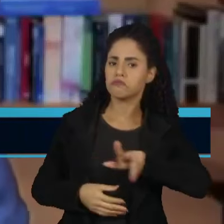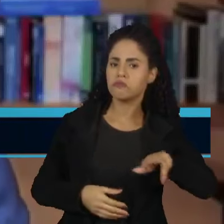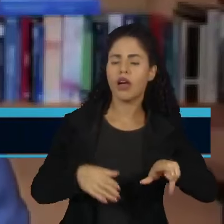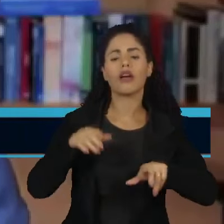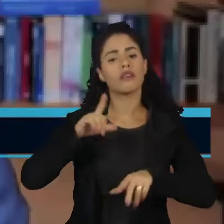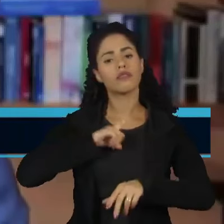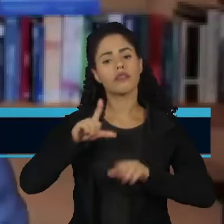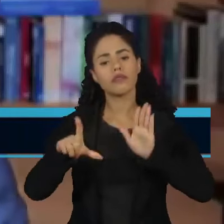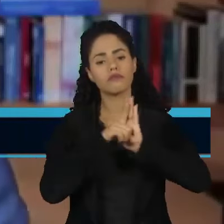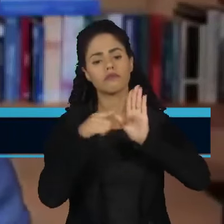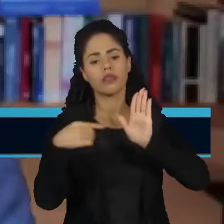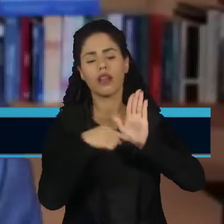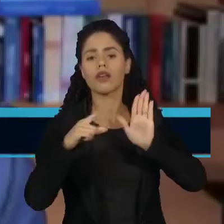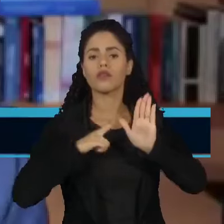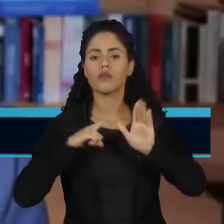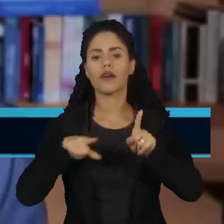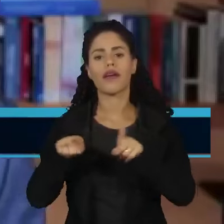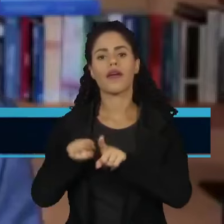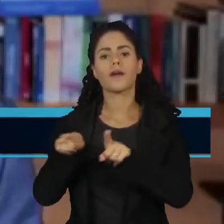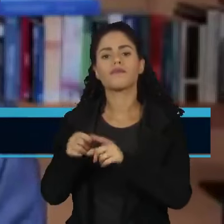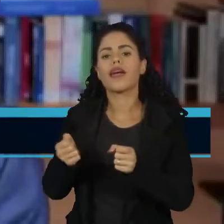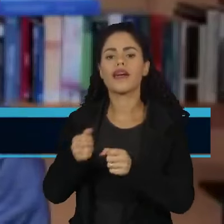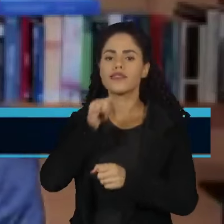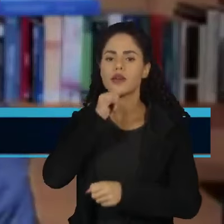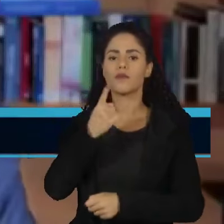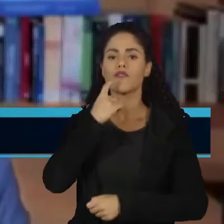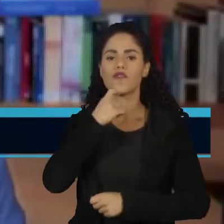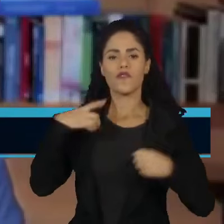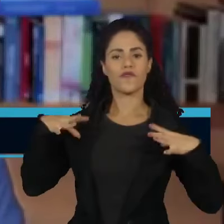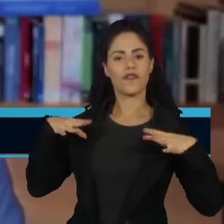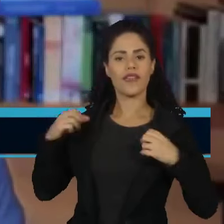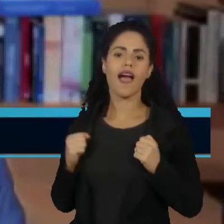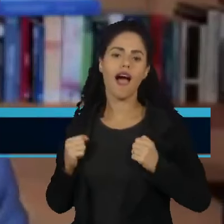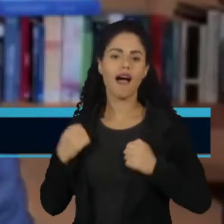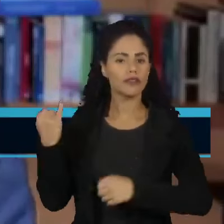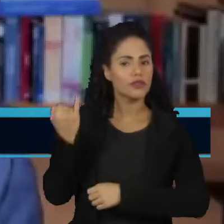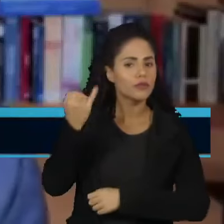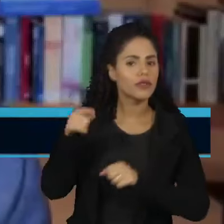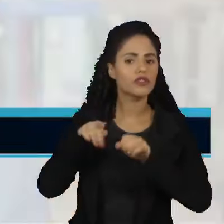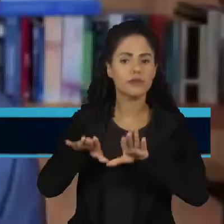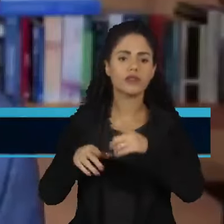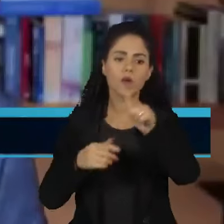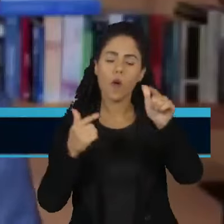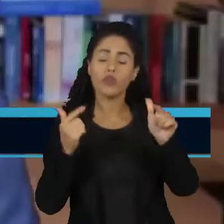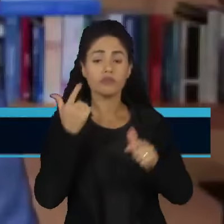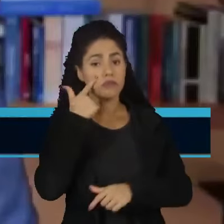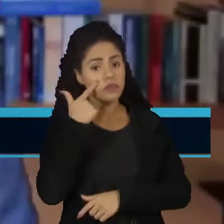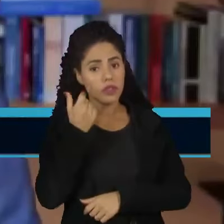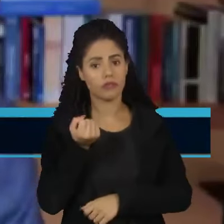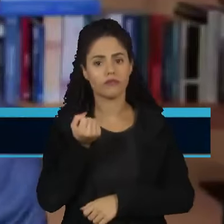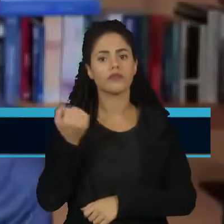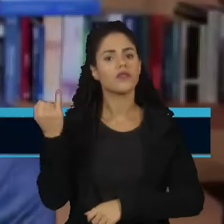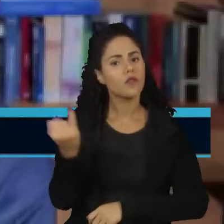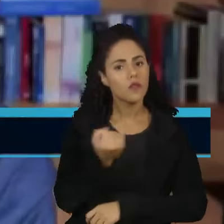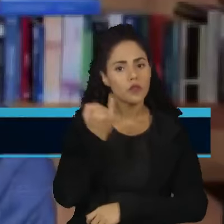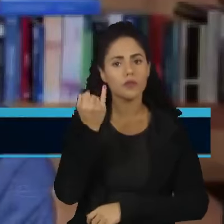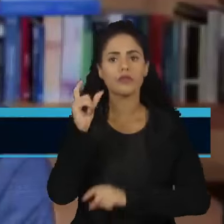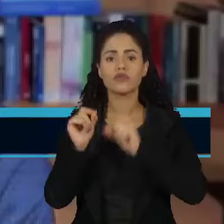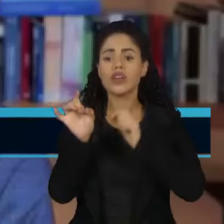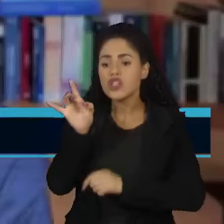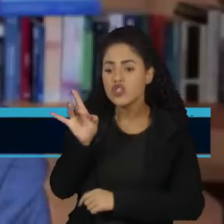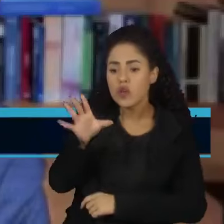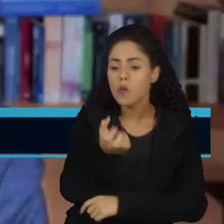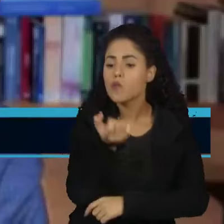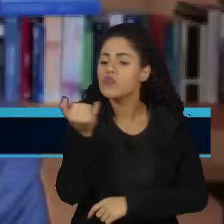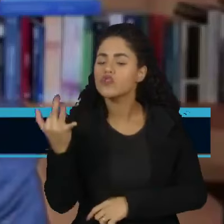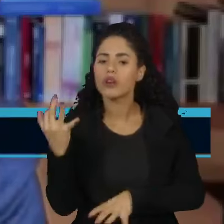Existem leis, por exemplo, que decretam feriados que podem ser importantes para algumas categorias, mas não para outras. O importante é só não olhar apenas para